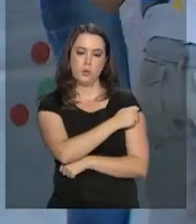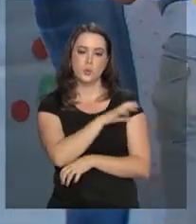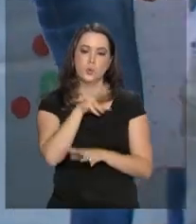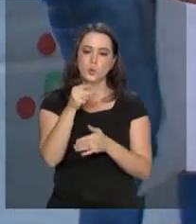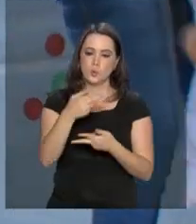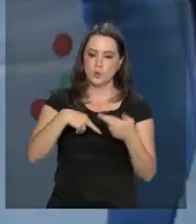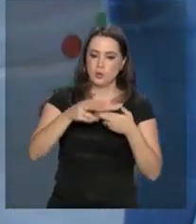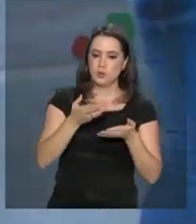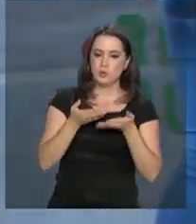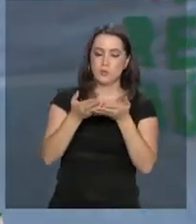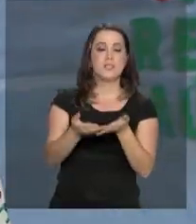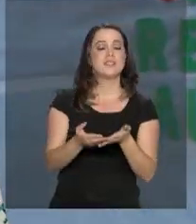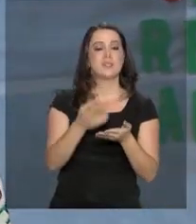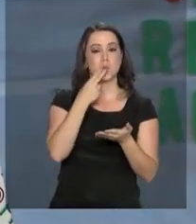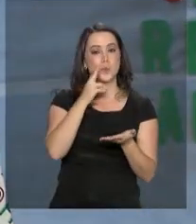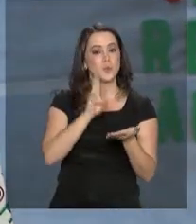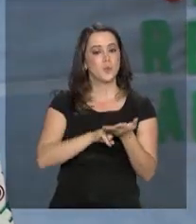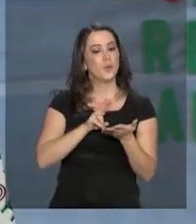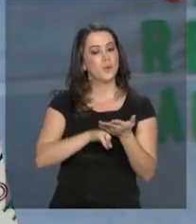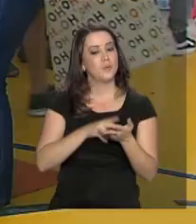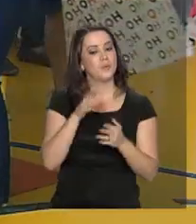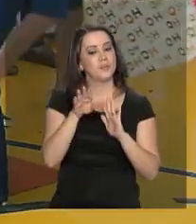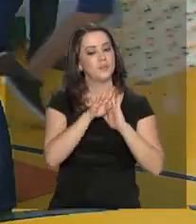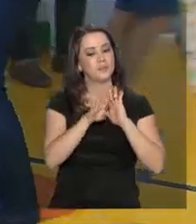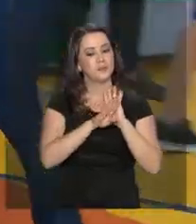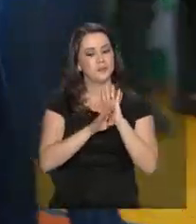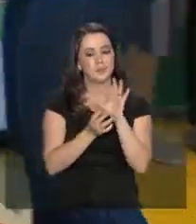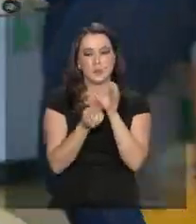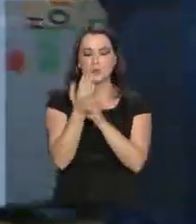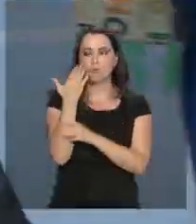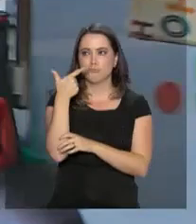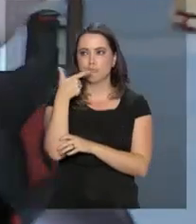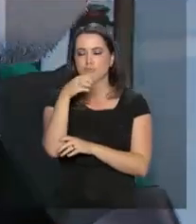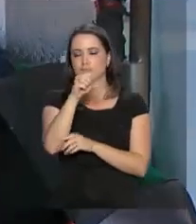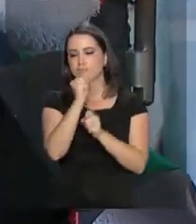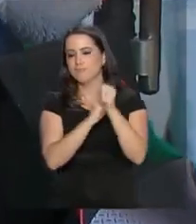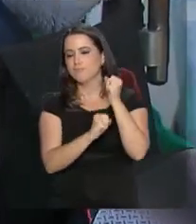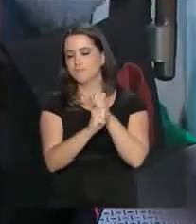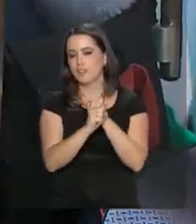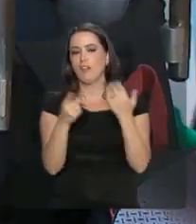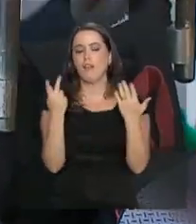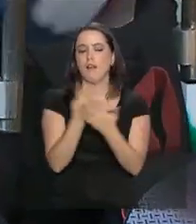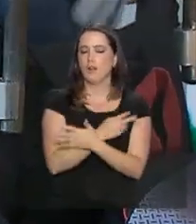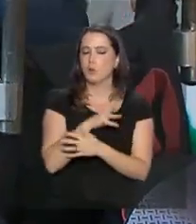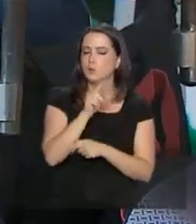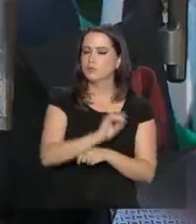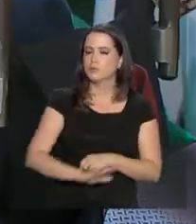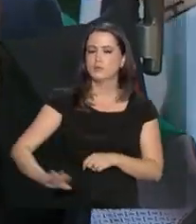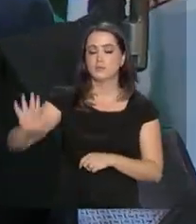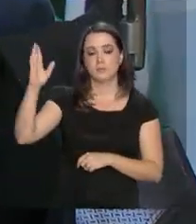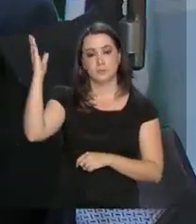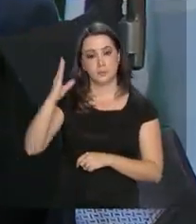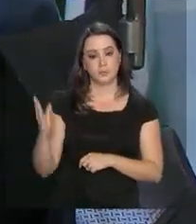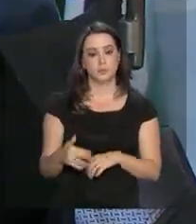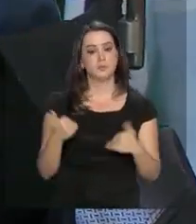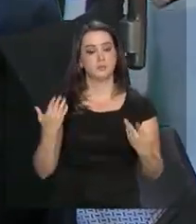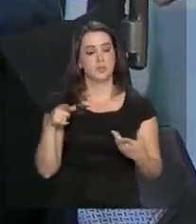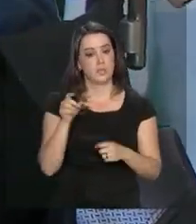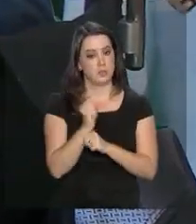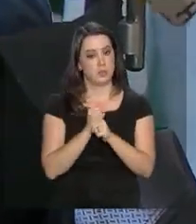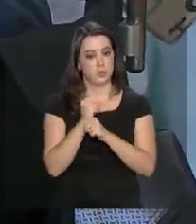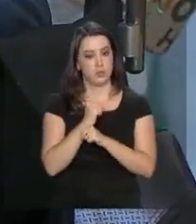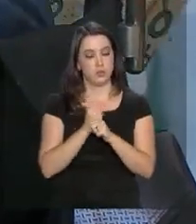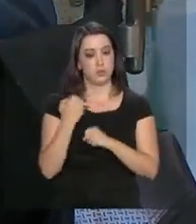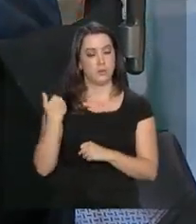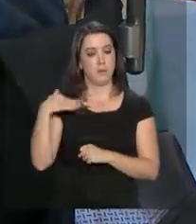do Papai Noel dos Correios. O projeto nasceu há 29 anos e acontece em todo o Brasil. Este ano,